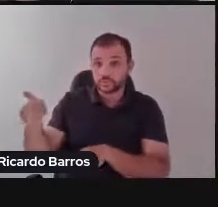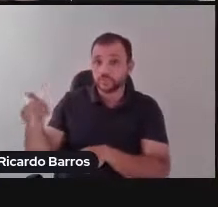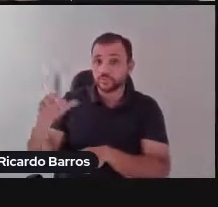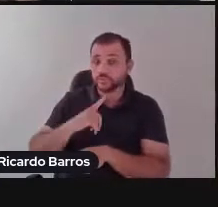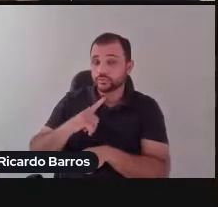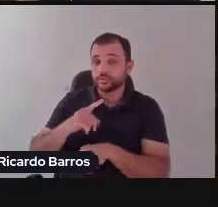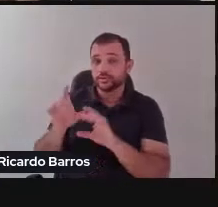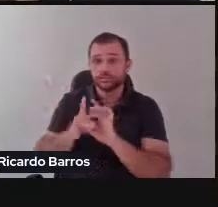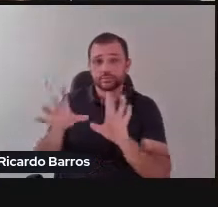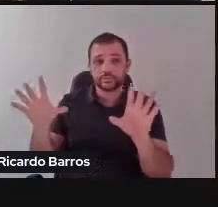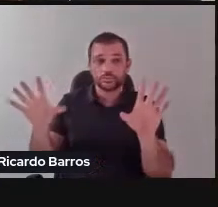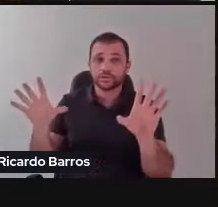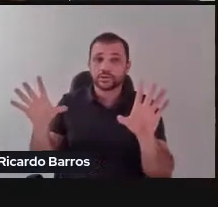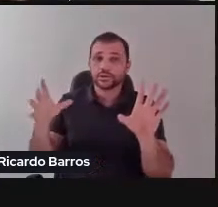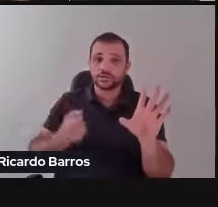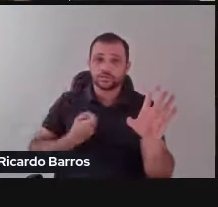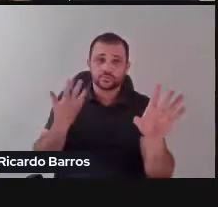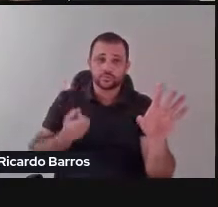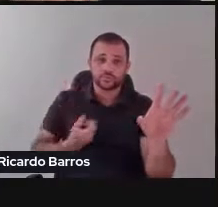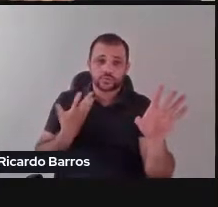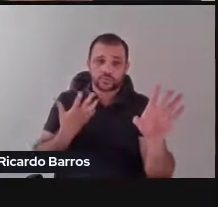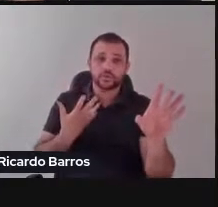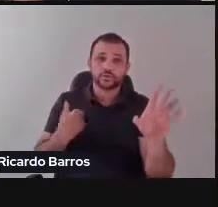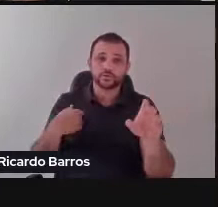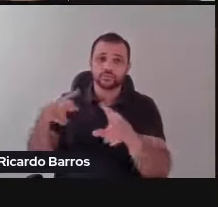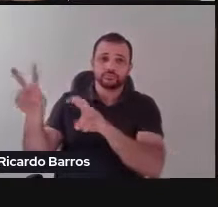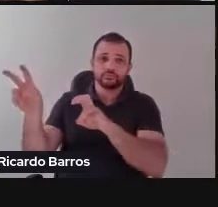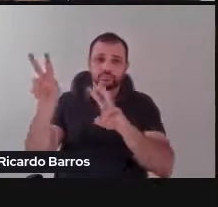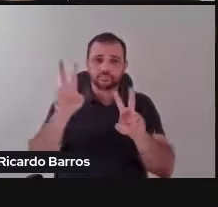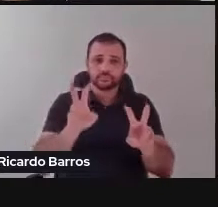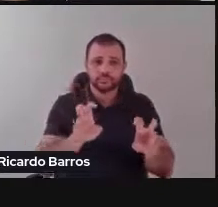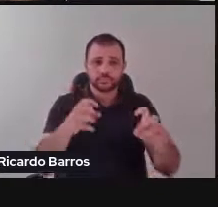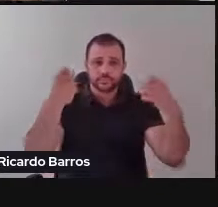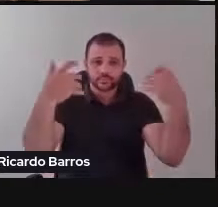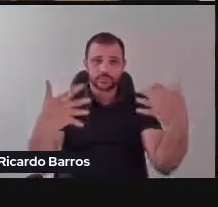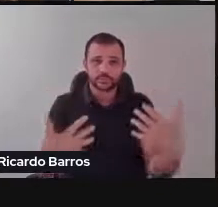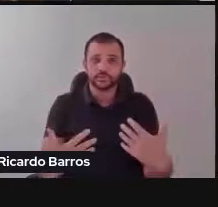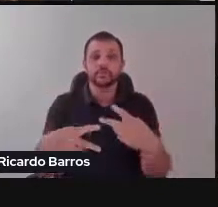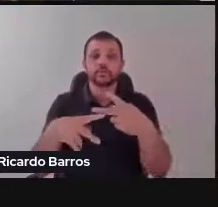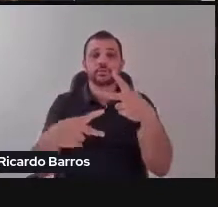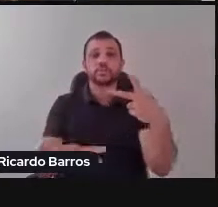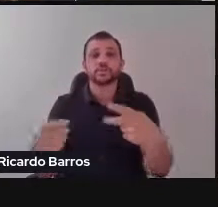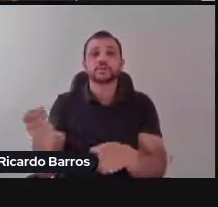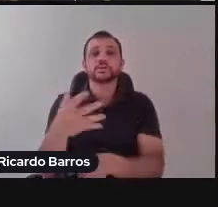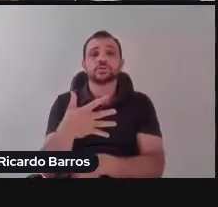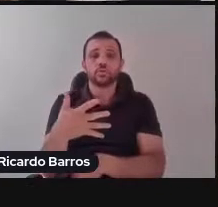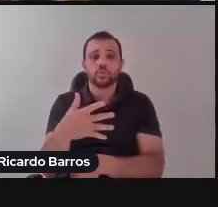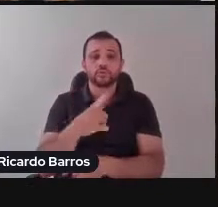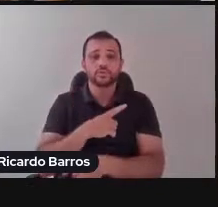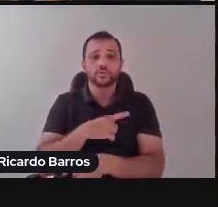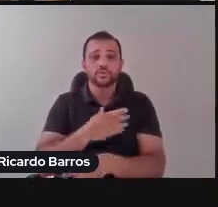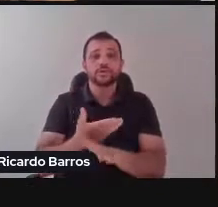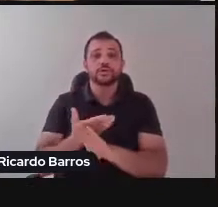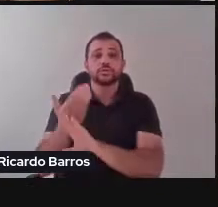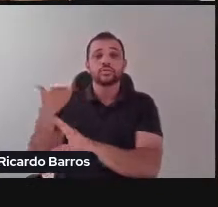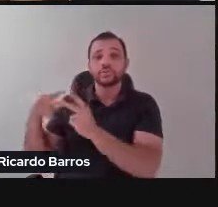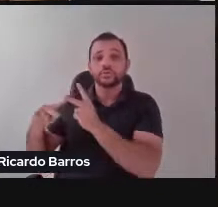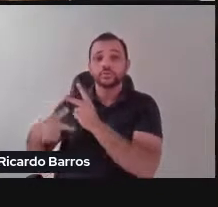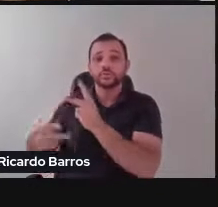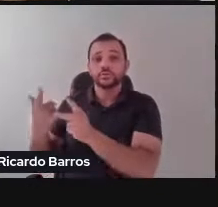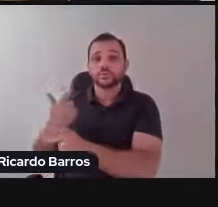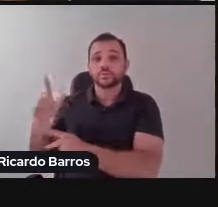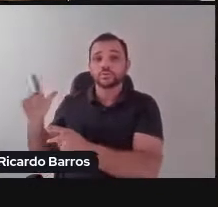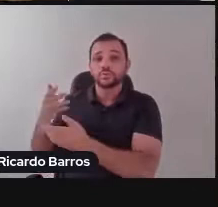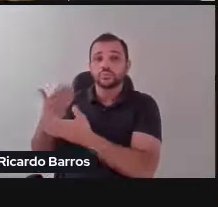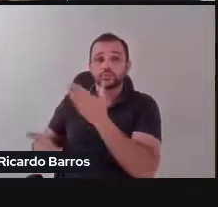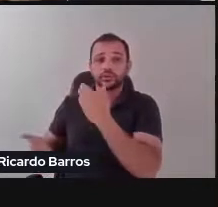-lo, que o paradigma novo não há portanto de fazer morrer o paradigma antigo, mas, com efeito, o